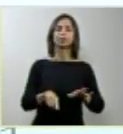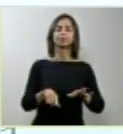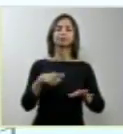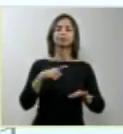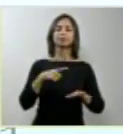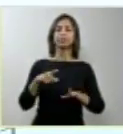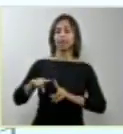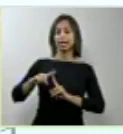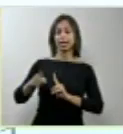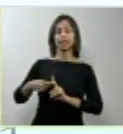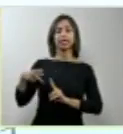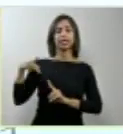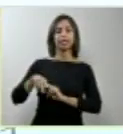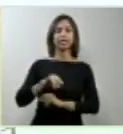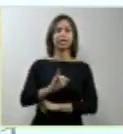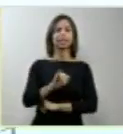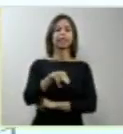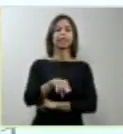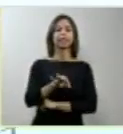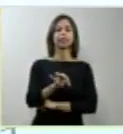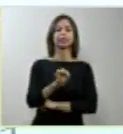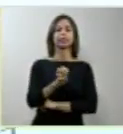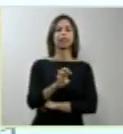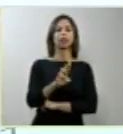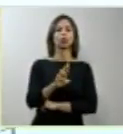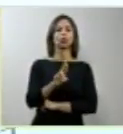interrupção da gravidez com feto anencefalo.